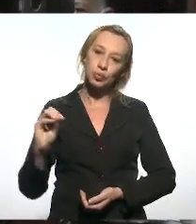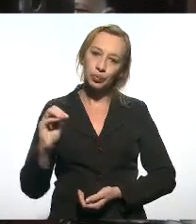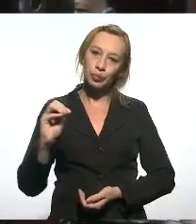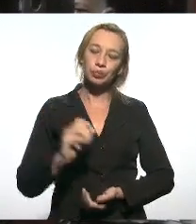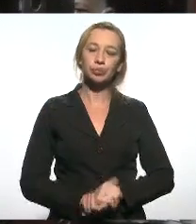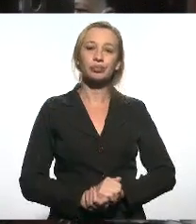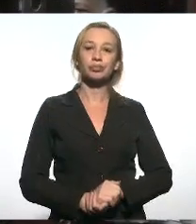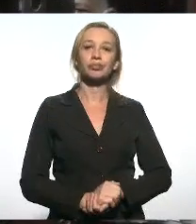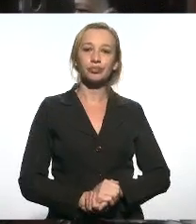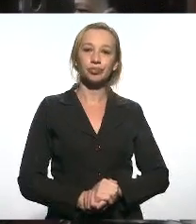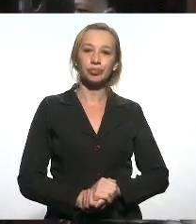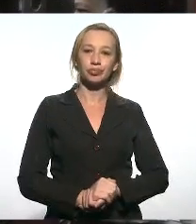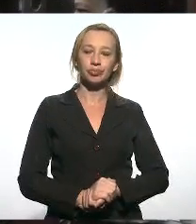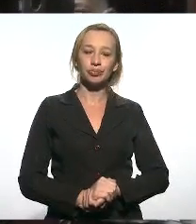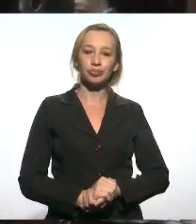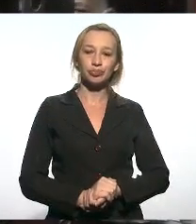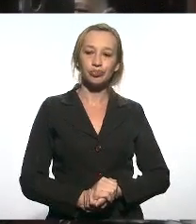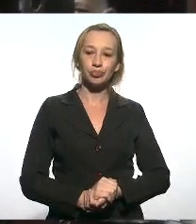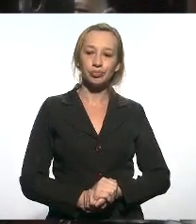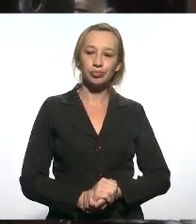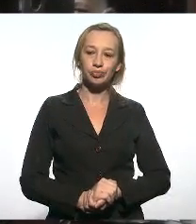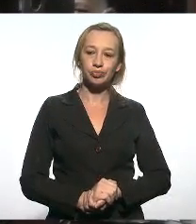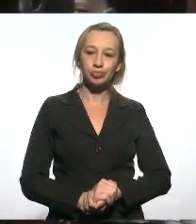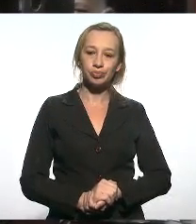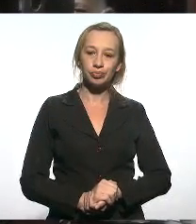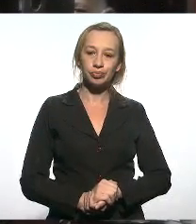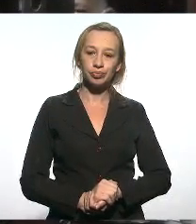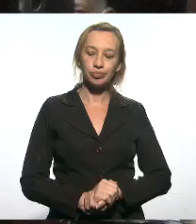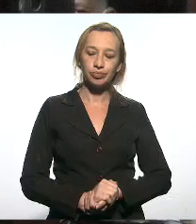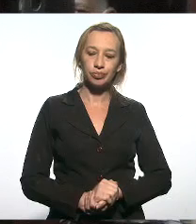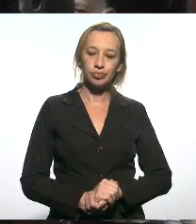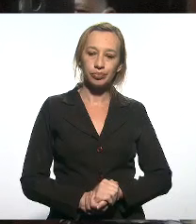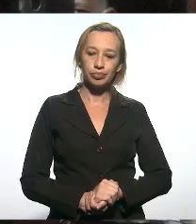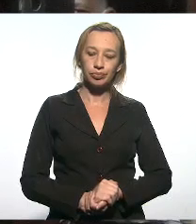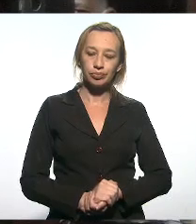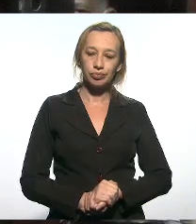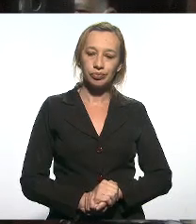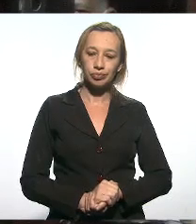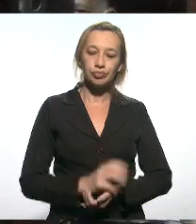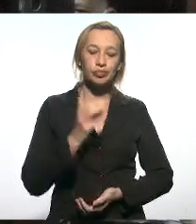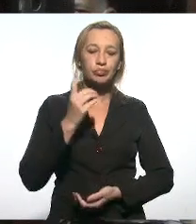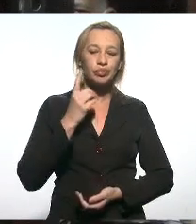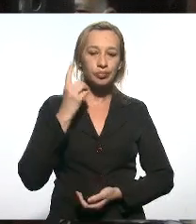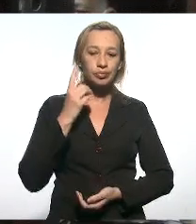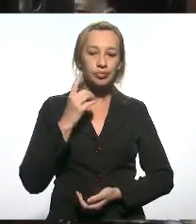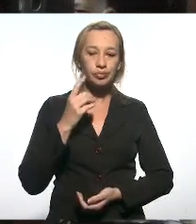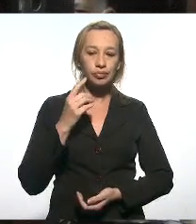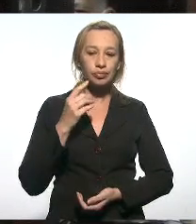senhor presidente,